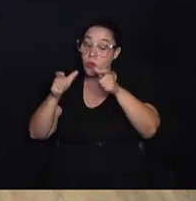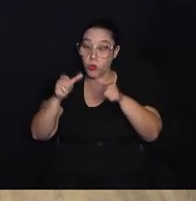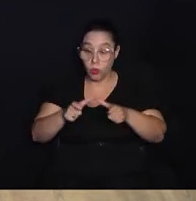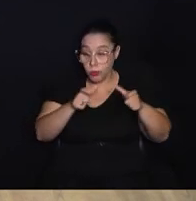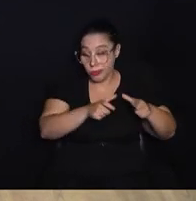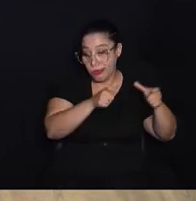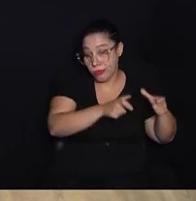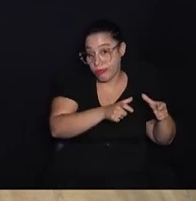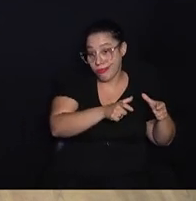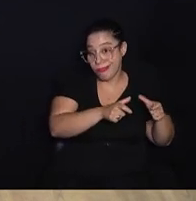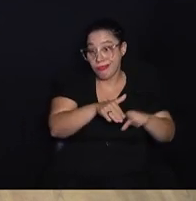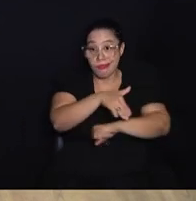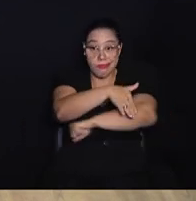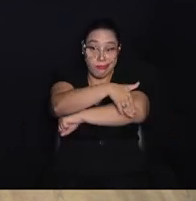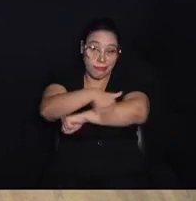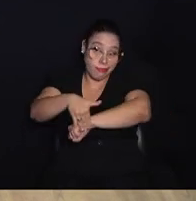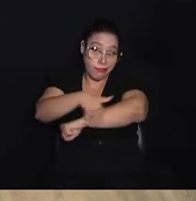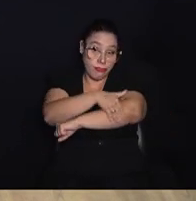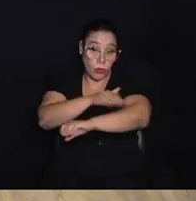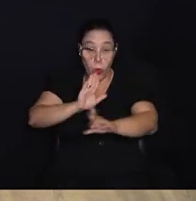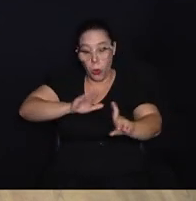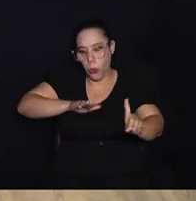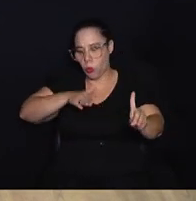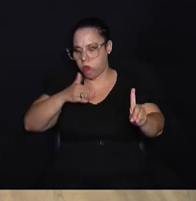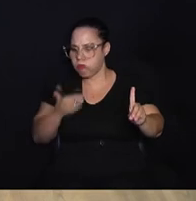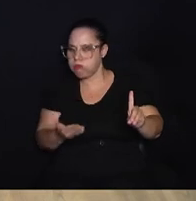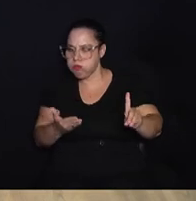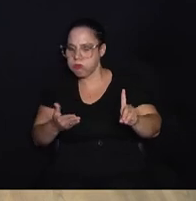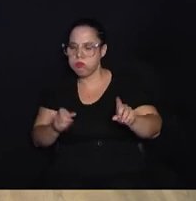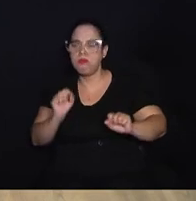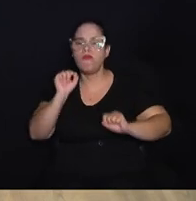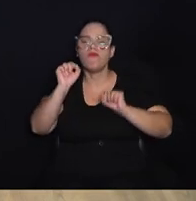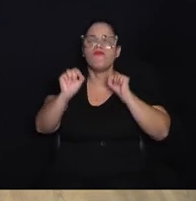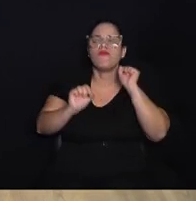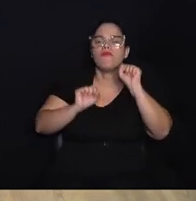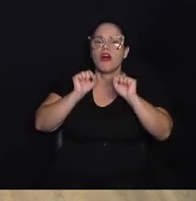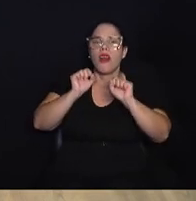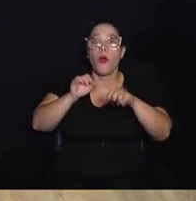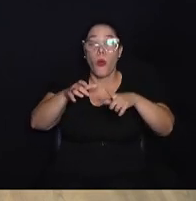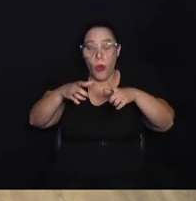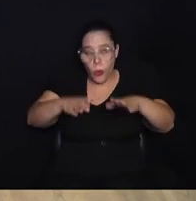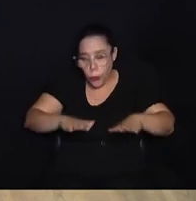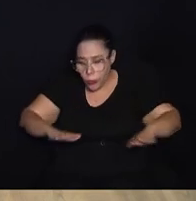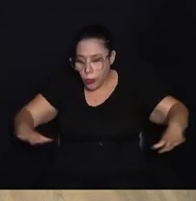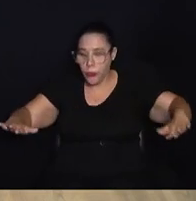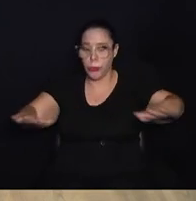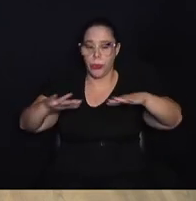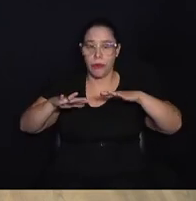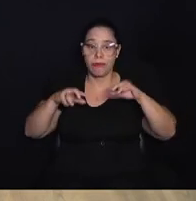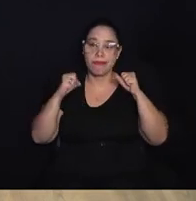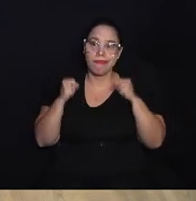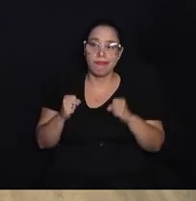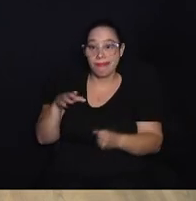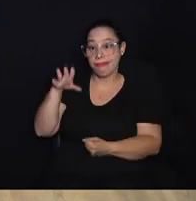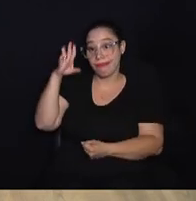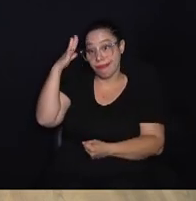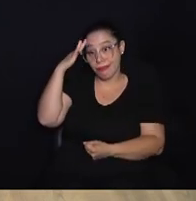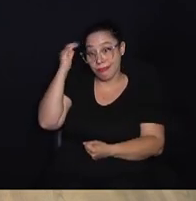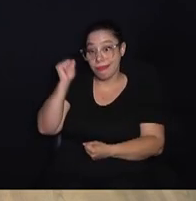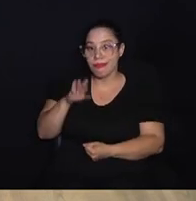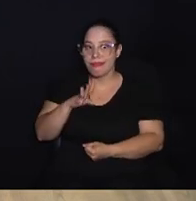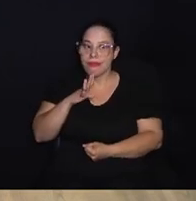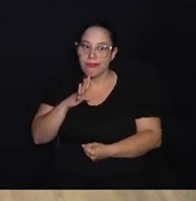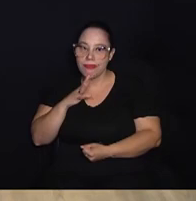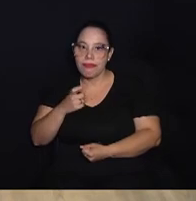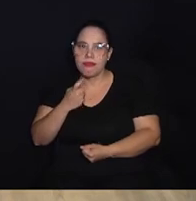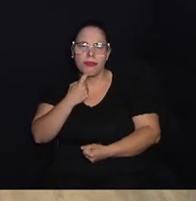locais, logradouros, monumentos e que mais? Olha, espaços que você precisa conhecer aí em Campinas